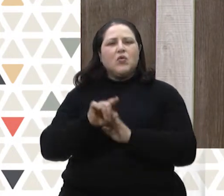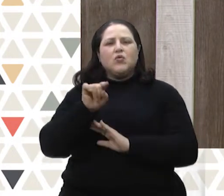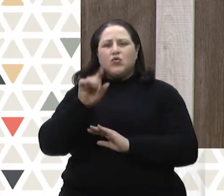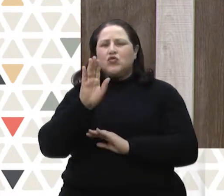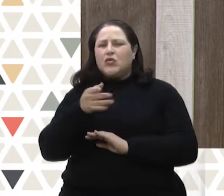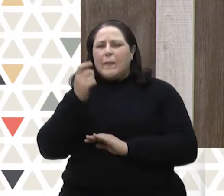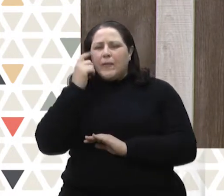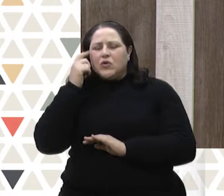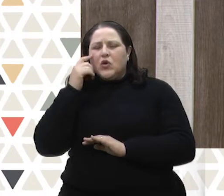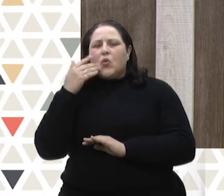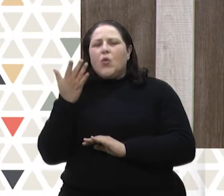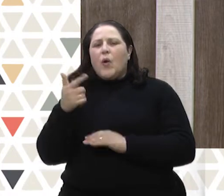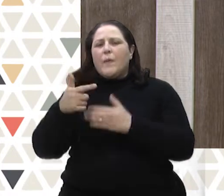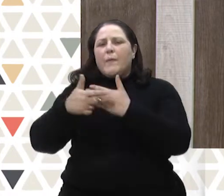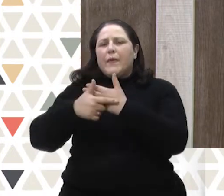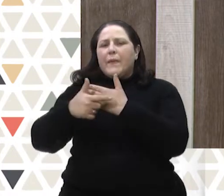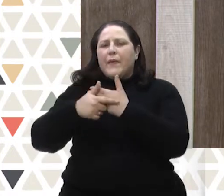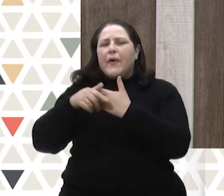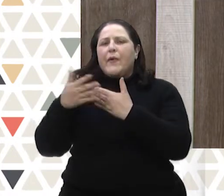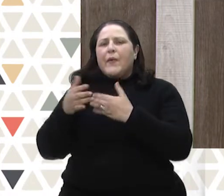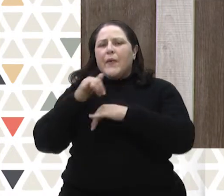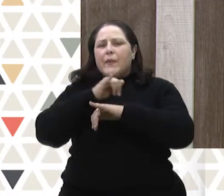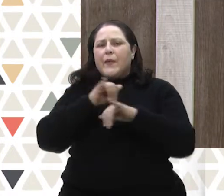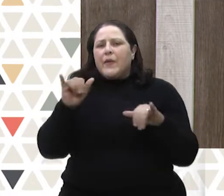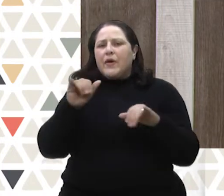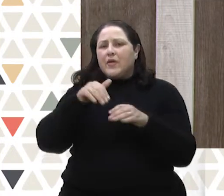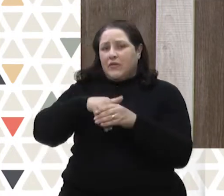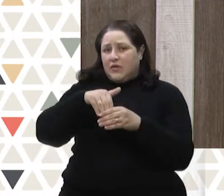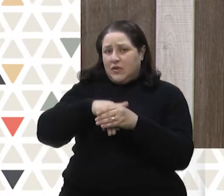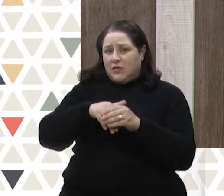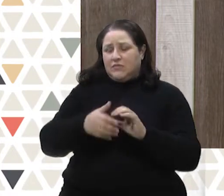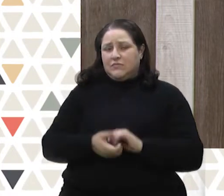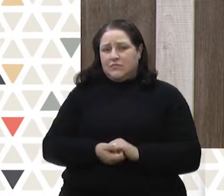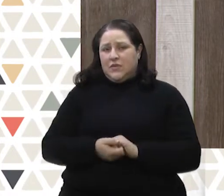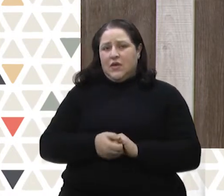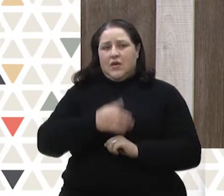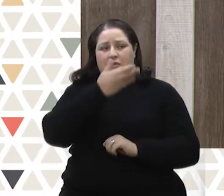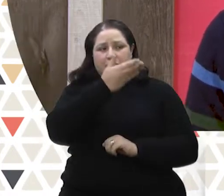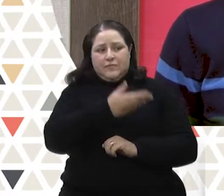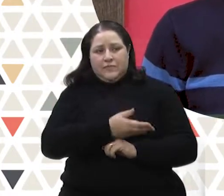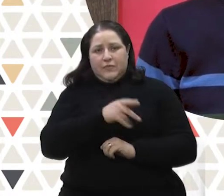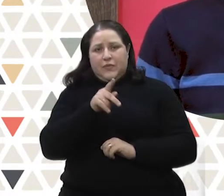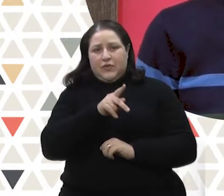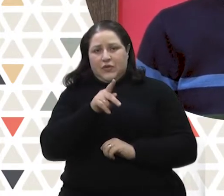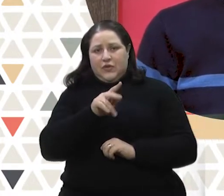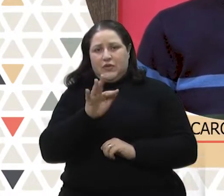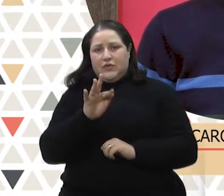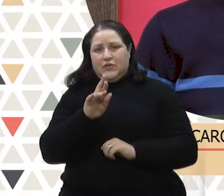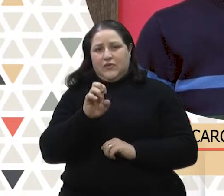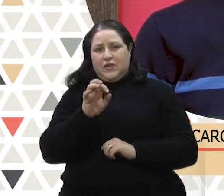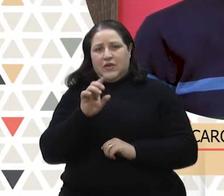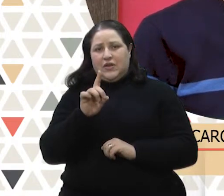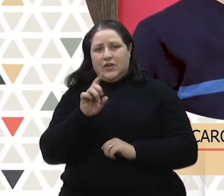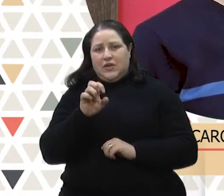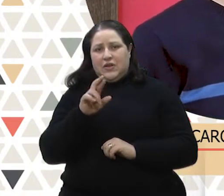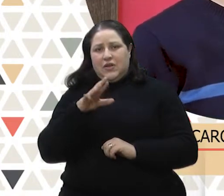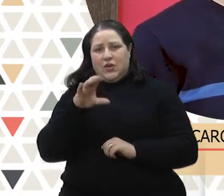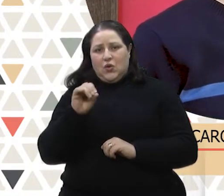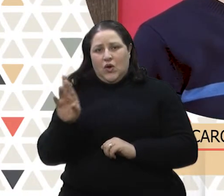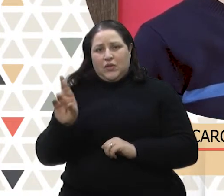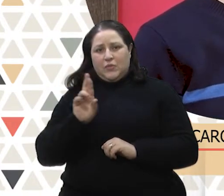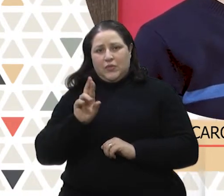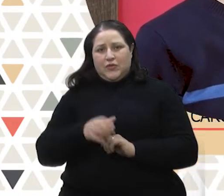parou para pensar qual é a função de uma propaganda eleitoral? O professor Frederico Catani nos